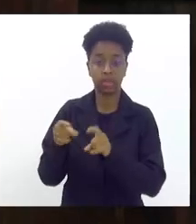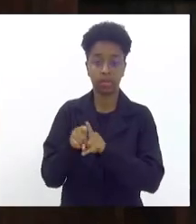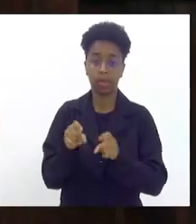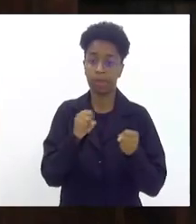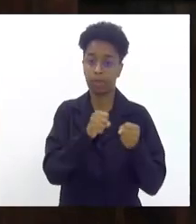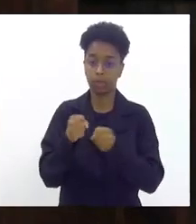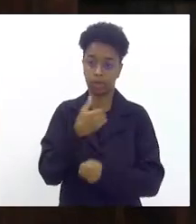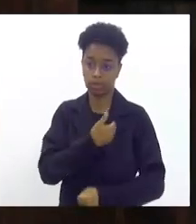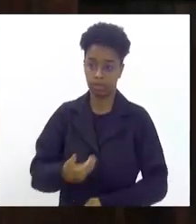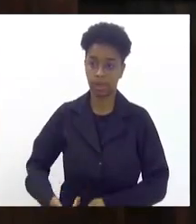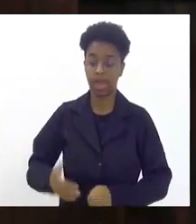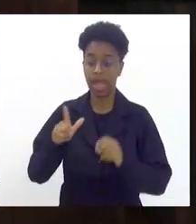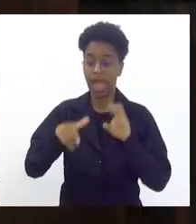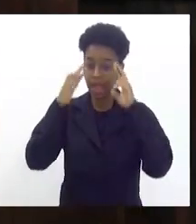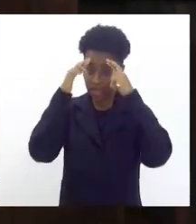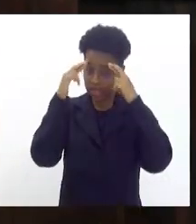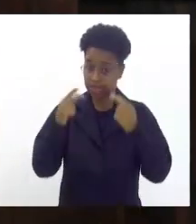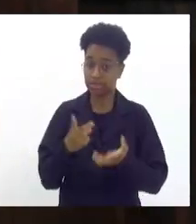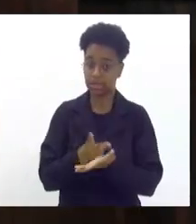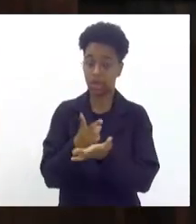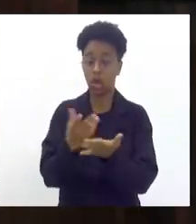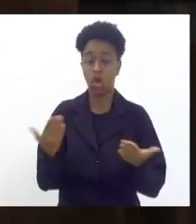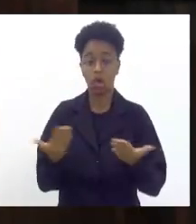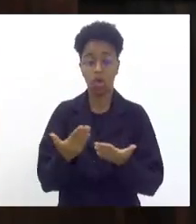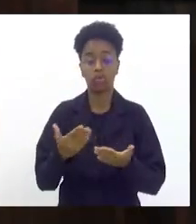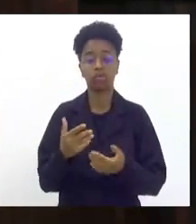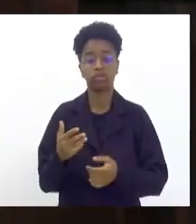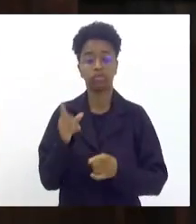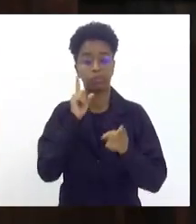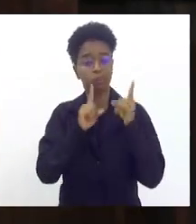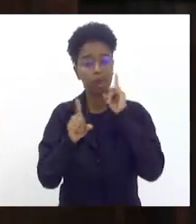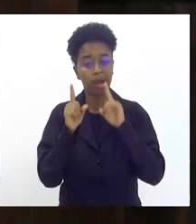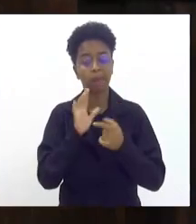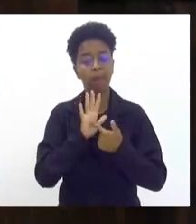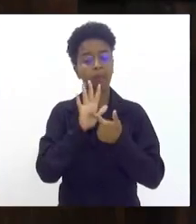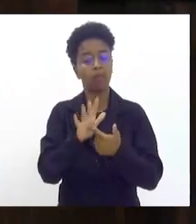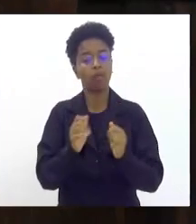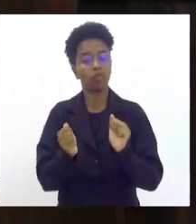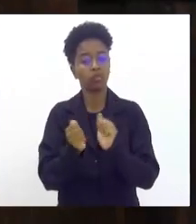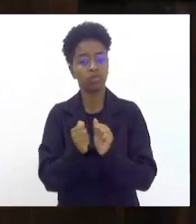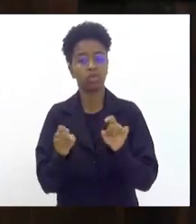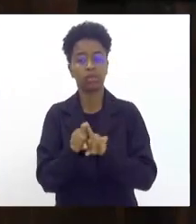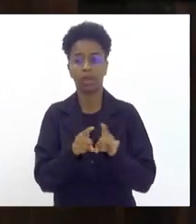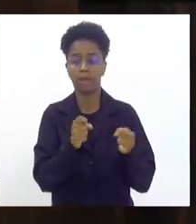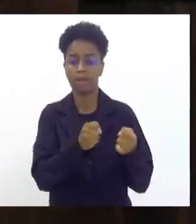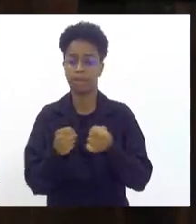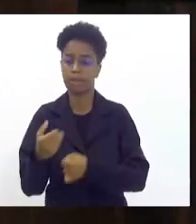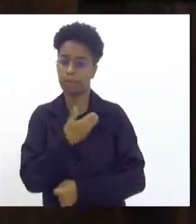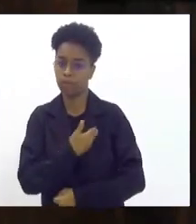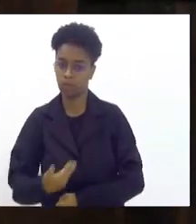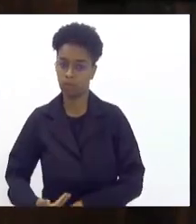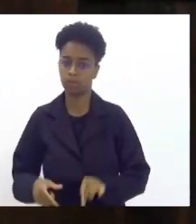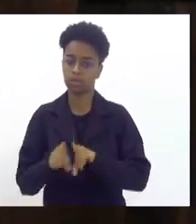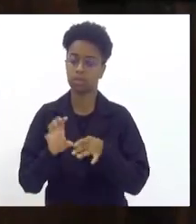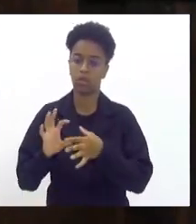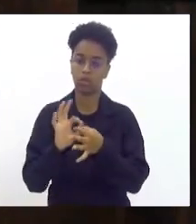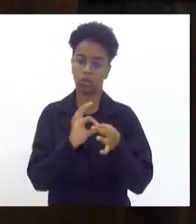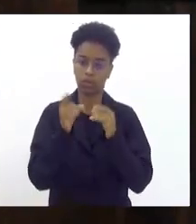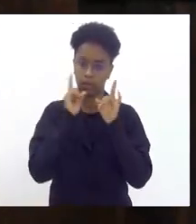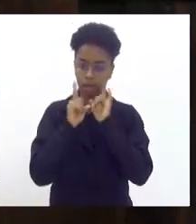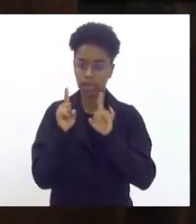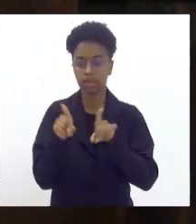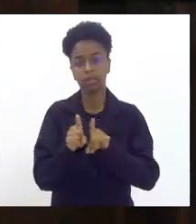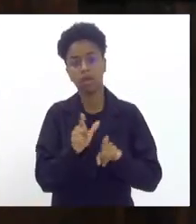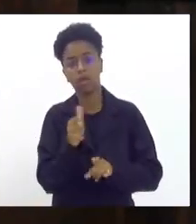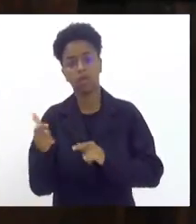respeito sempre. Hoje, Maricá, a gente apresenta junto também com o poder público e a União de Maricá e outras instituições,